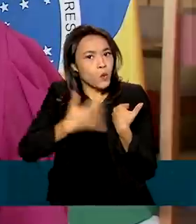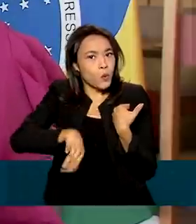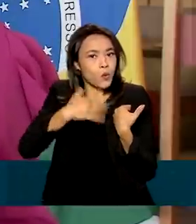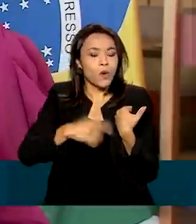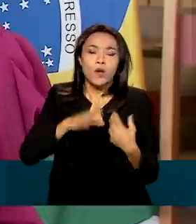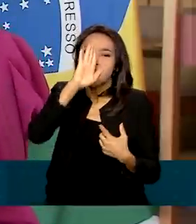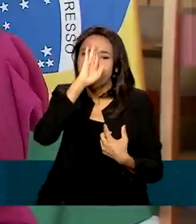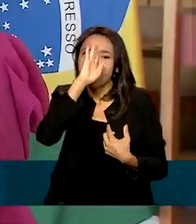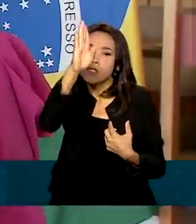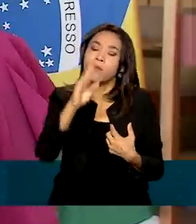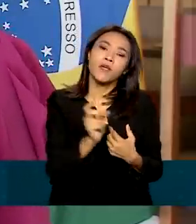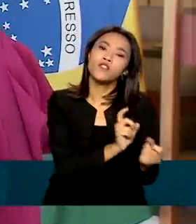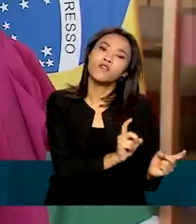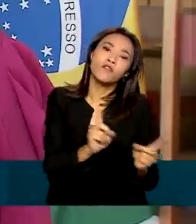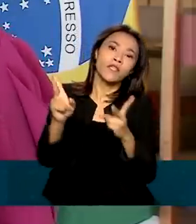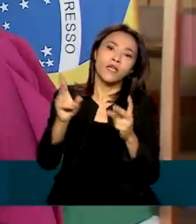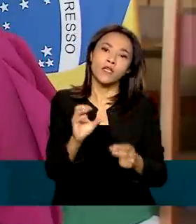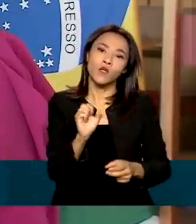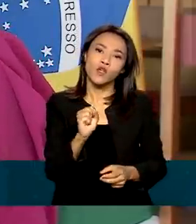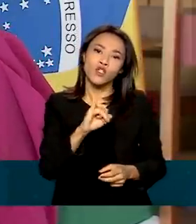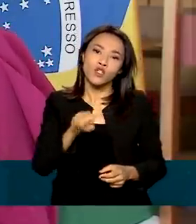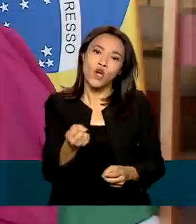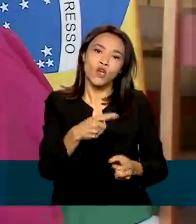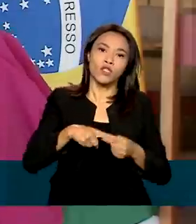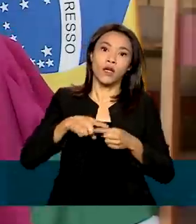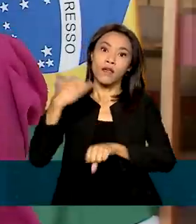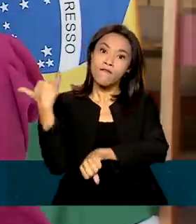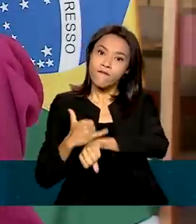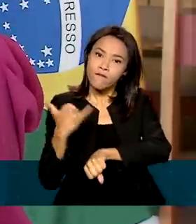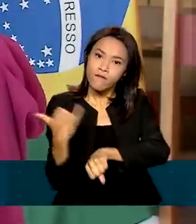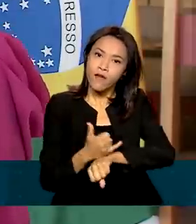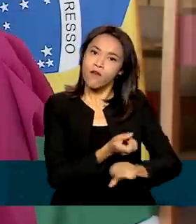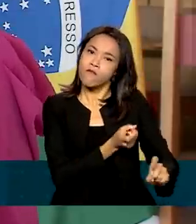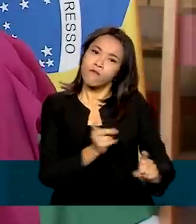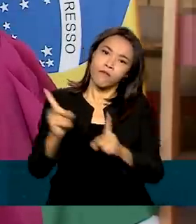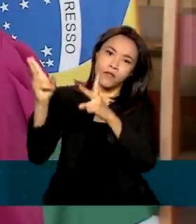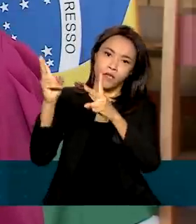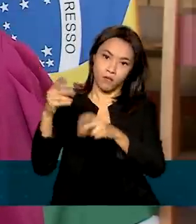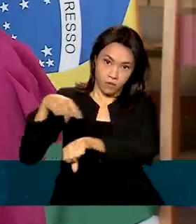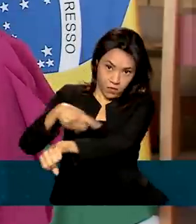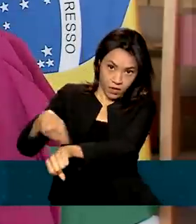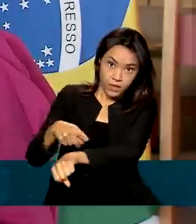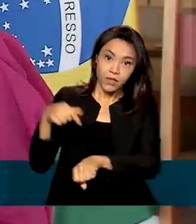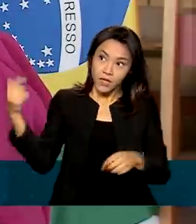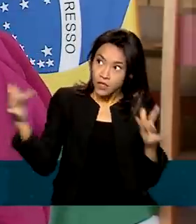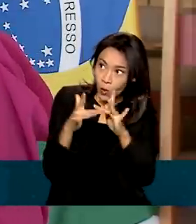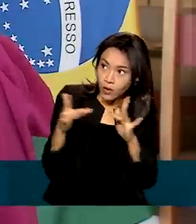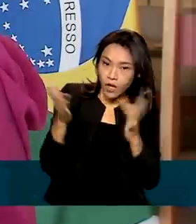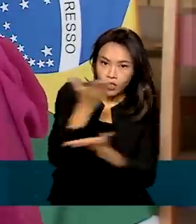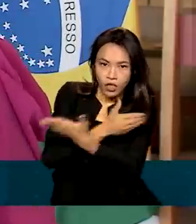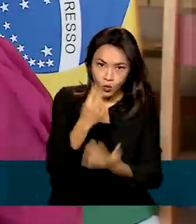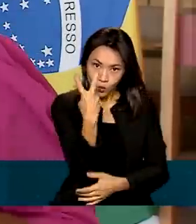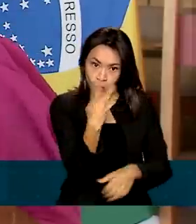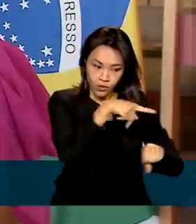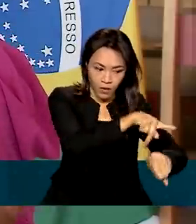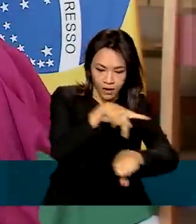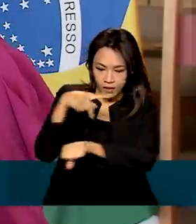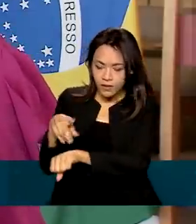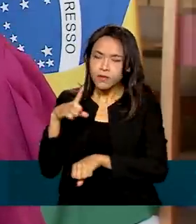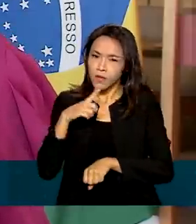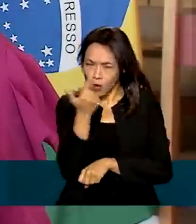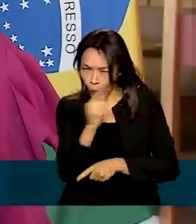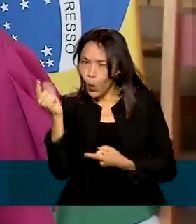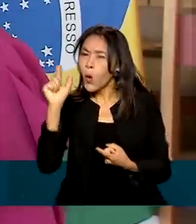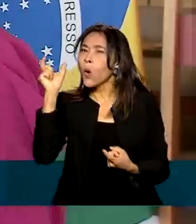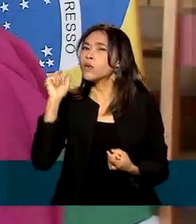principalmente com venda de soja e de ferro. E além dessa relação econômica, os dois países dividem outros